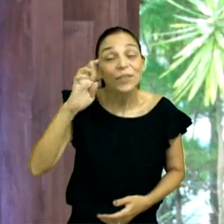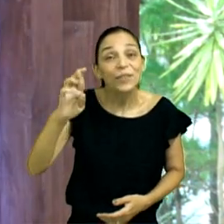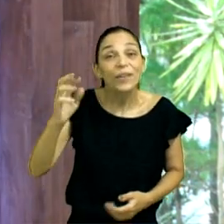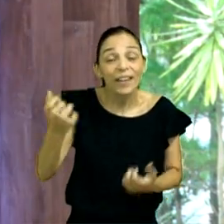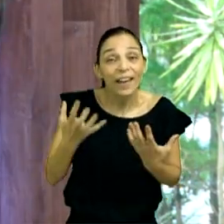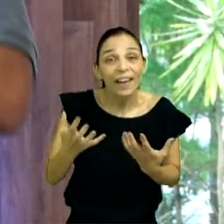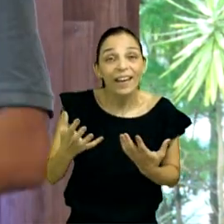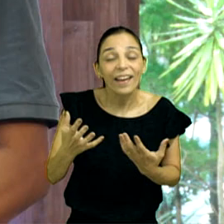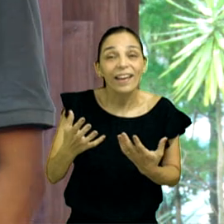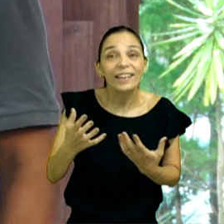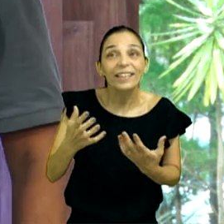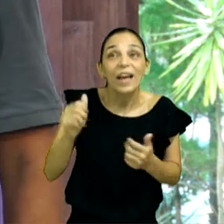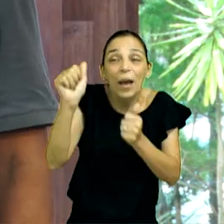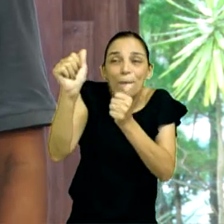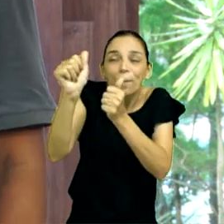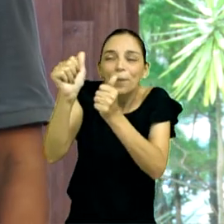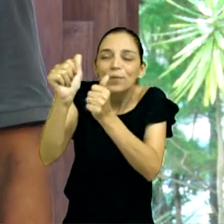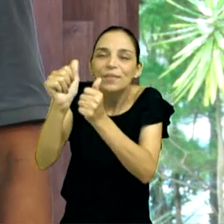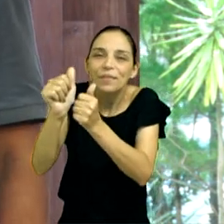transformar a tua vida,